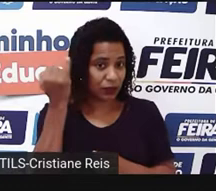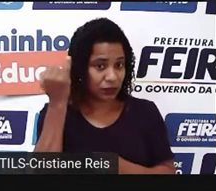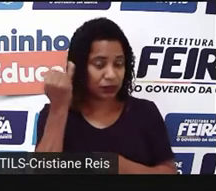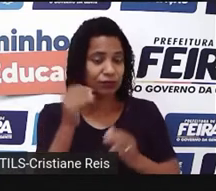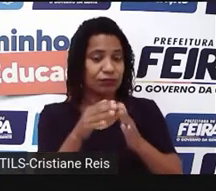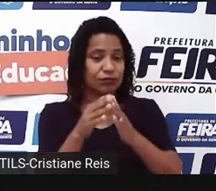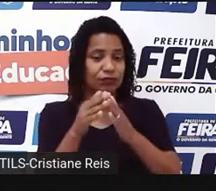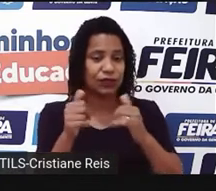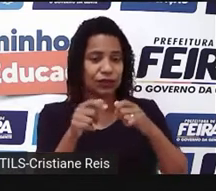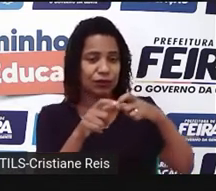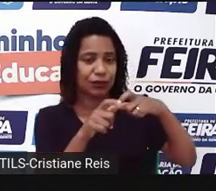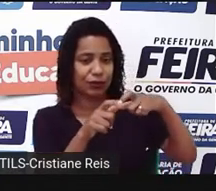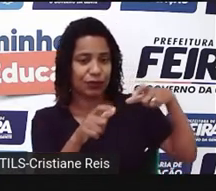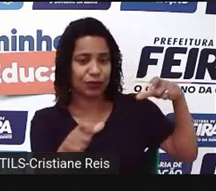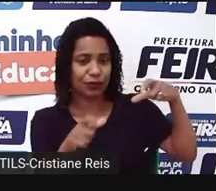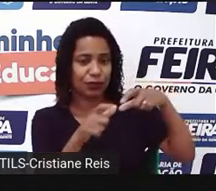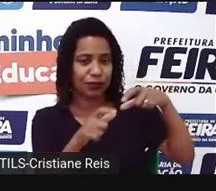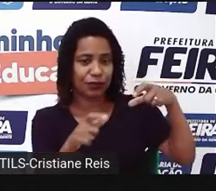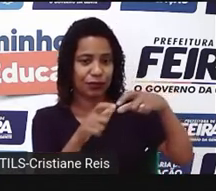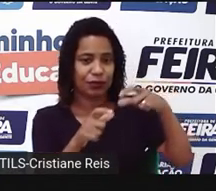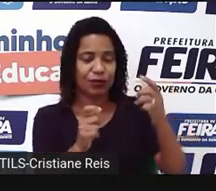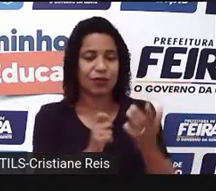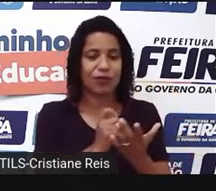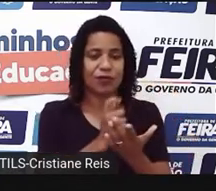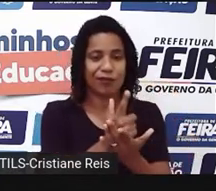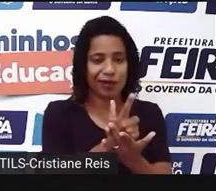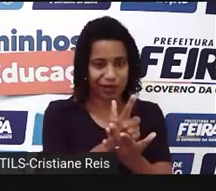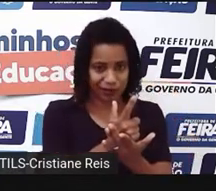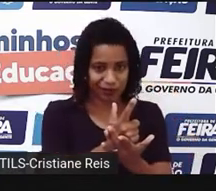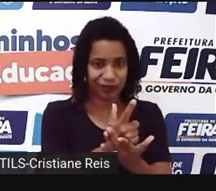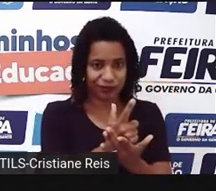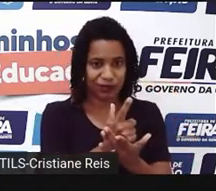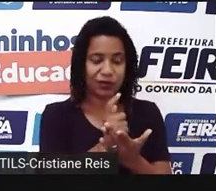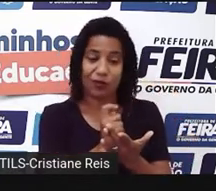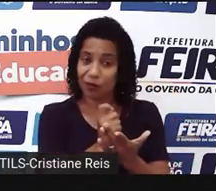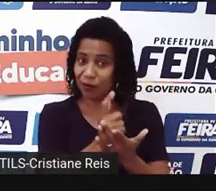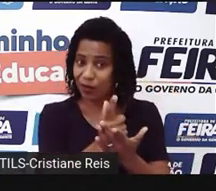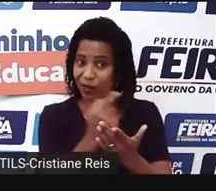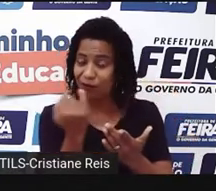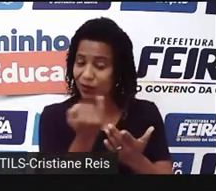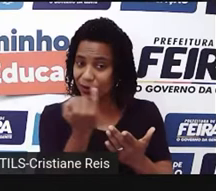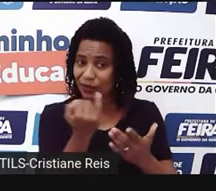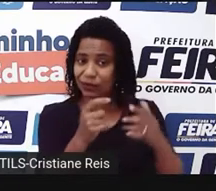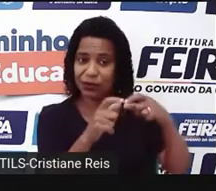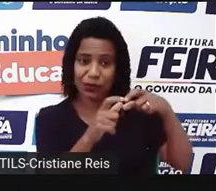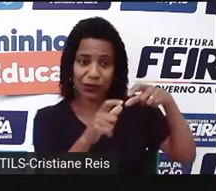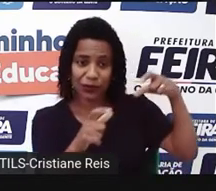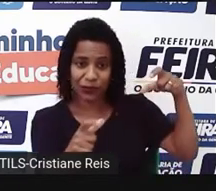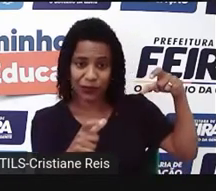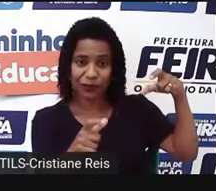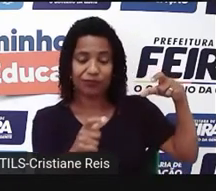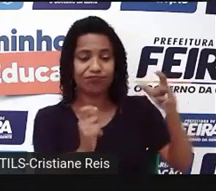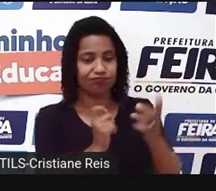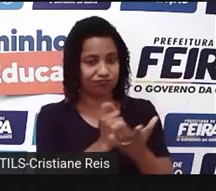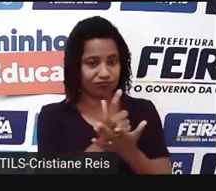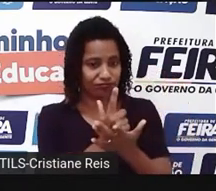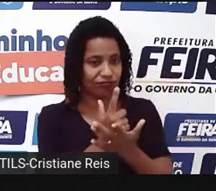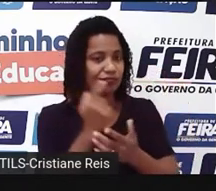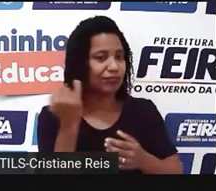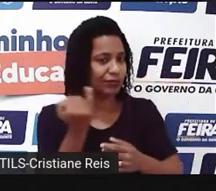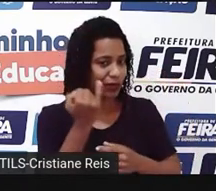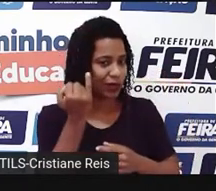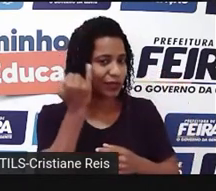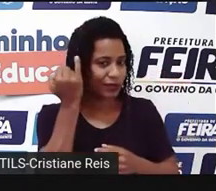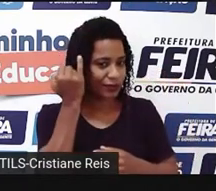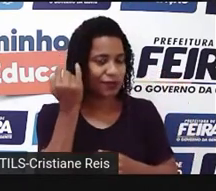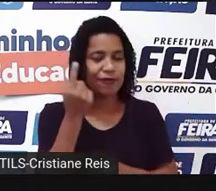quando nós formos comprar alguma coisa, consumir alguma coisa. Não é verdade? Então, vejamos aqui, vamos